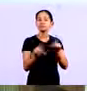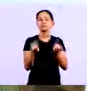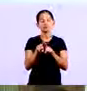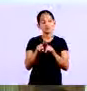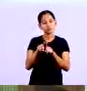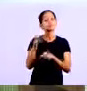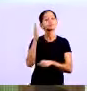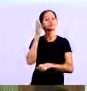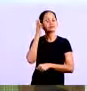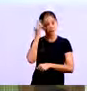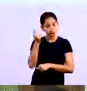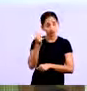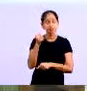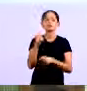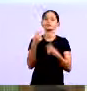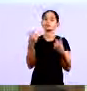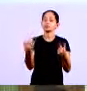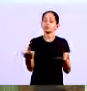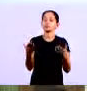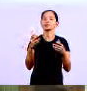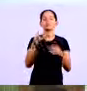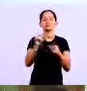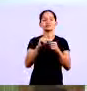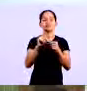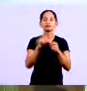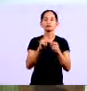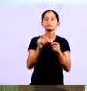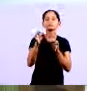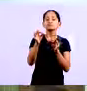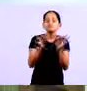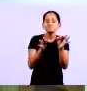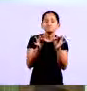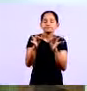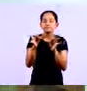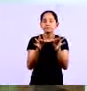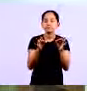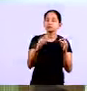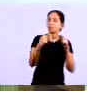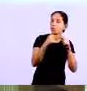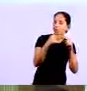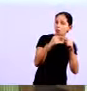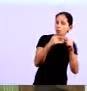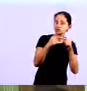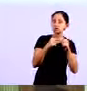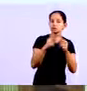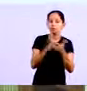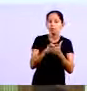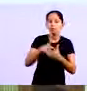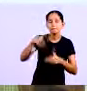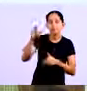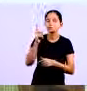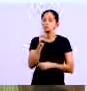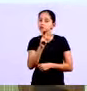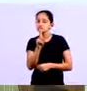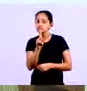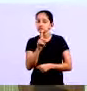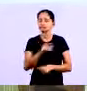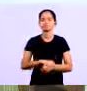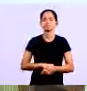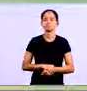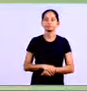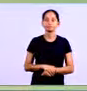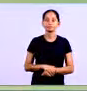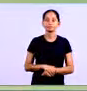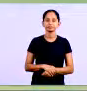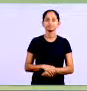tudo que você tá vendendo certo se você faz um controle mínimo de estoque você já tá sabendo se tá batendo ou não as duas situações tá bom contrib